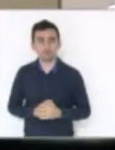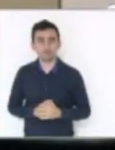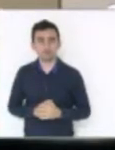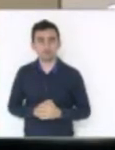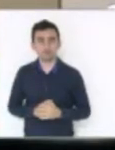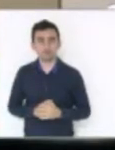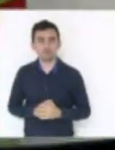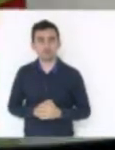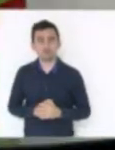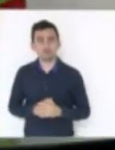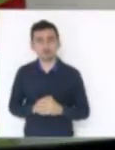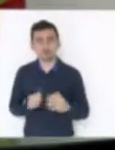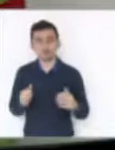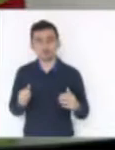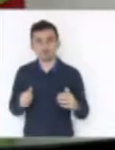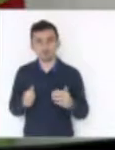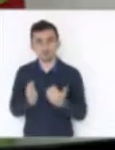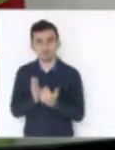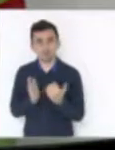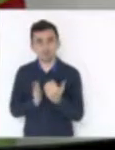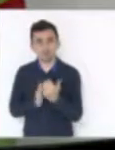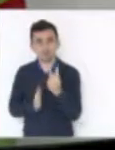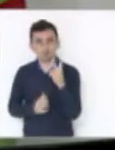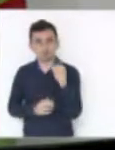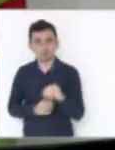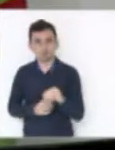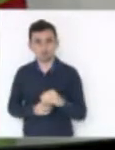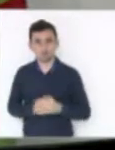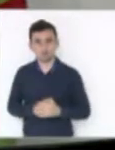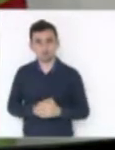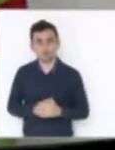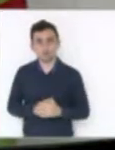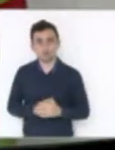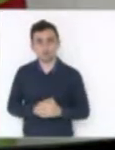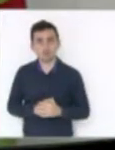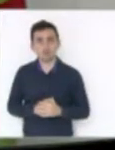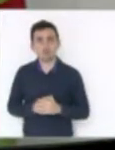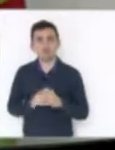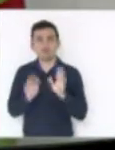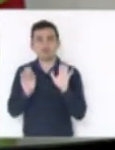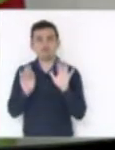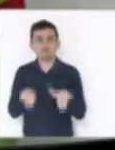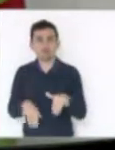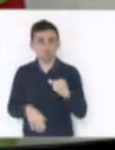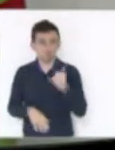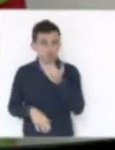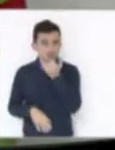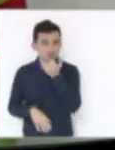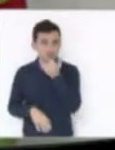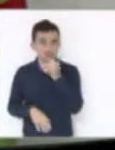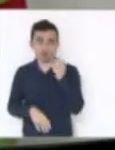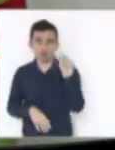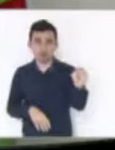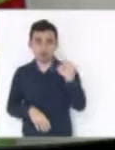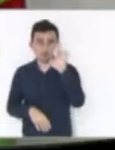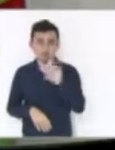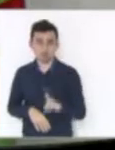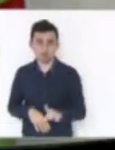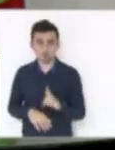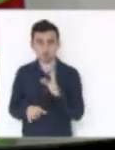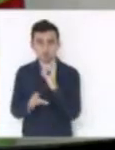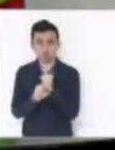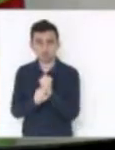Mais dois minutos. Foi senta, deputada? Sim. Ao final da justificativa do diretor do